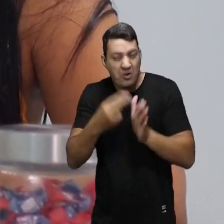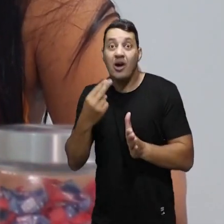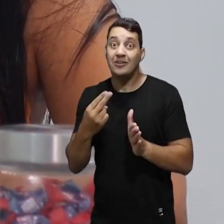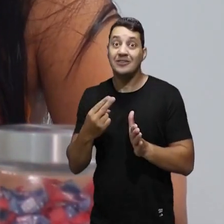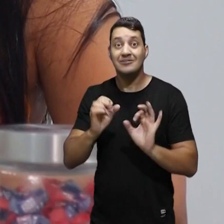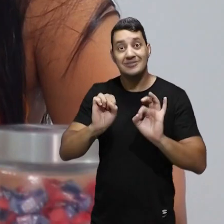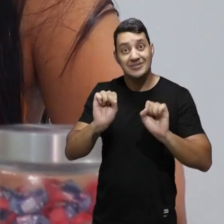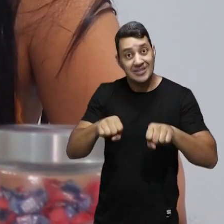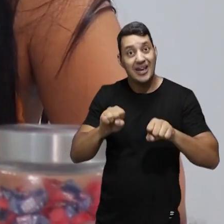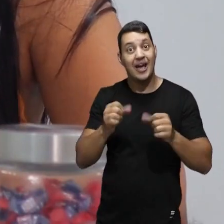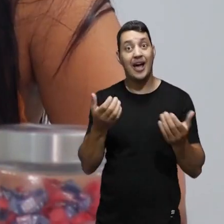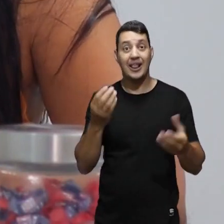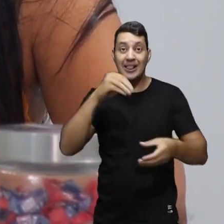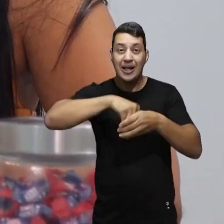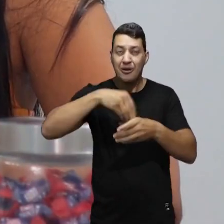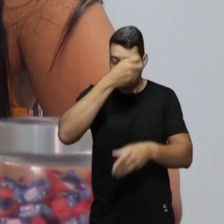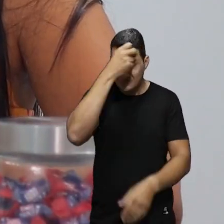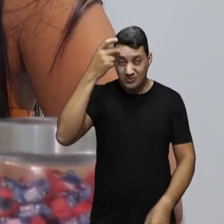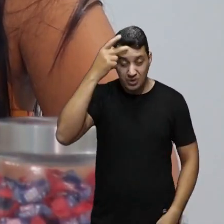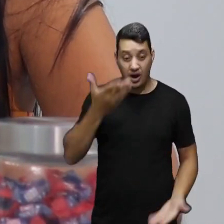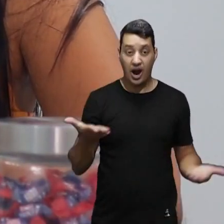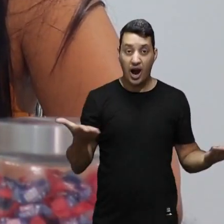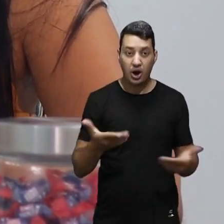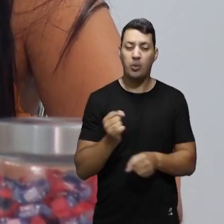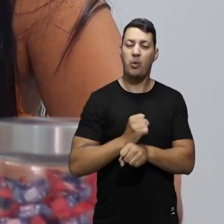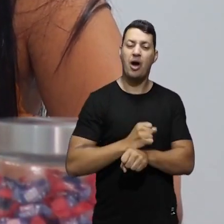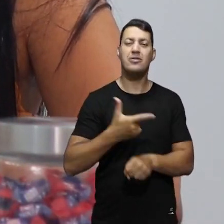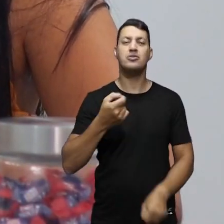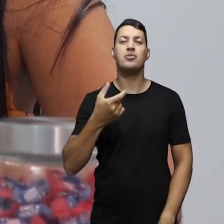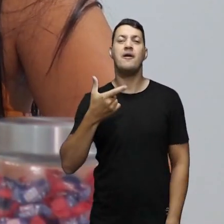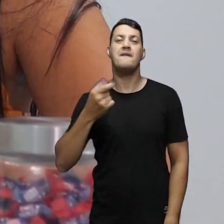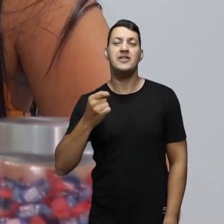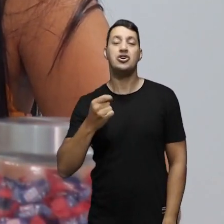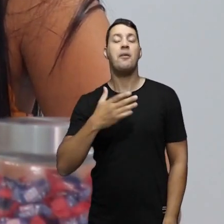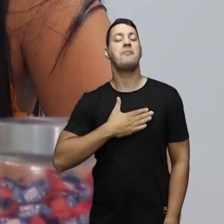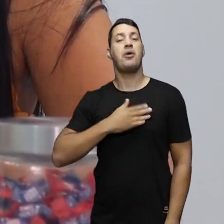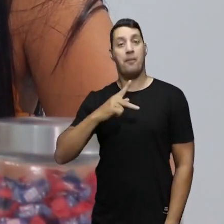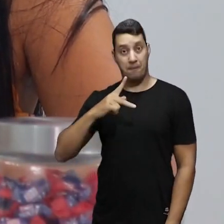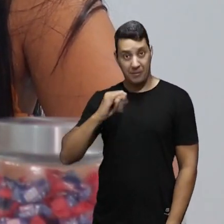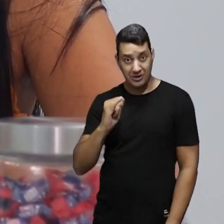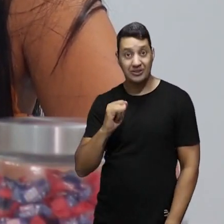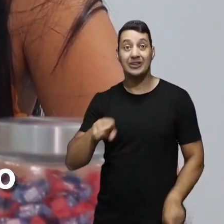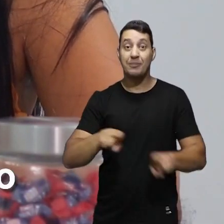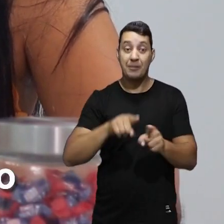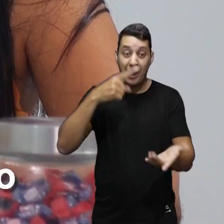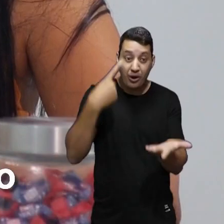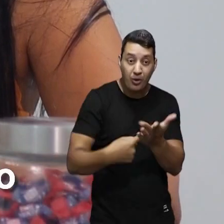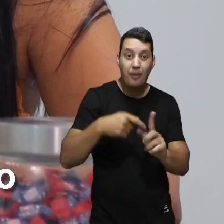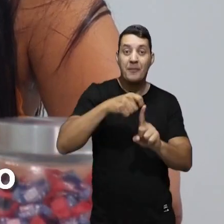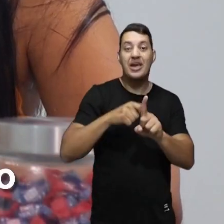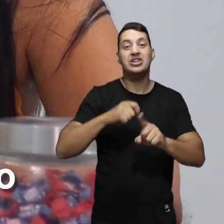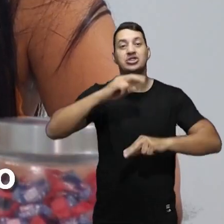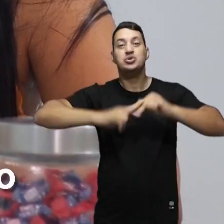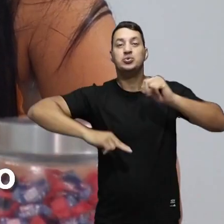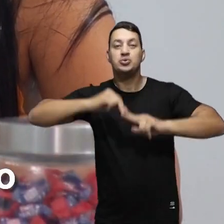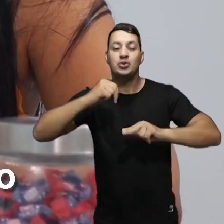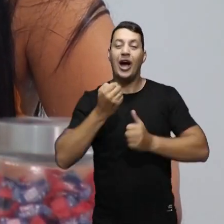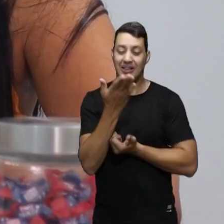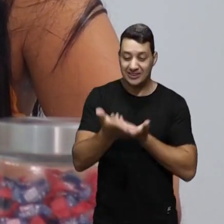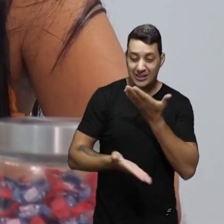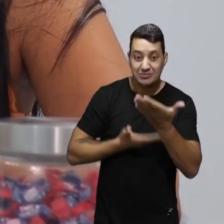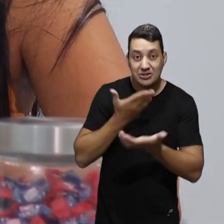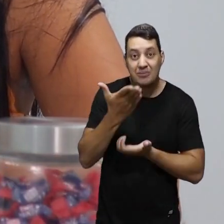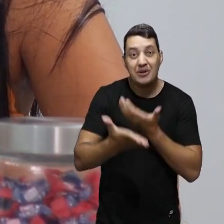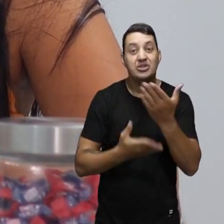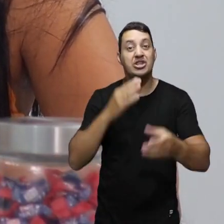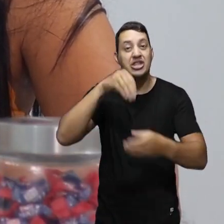esterectomia pelo município. E nesse ano de 2020, o meu pai, em junho, conseguiu também atendimento